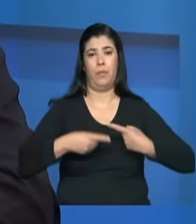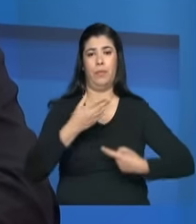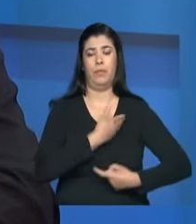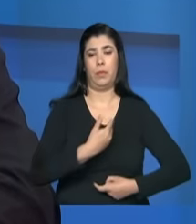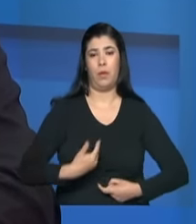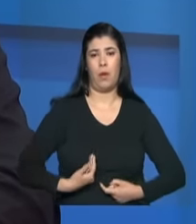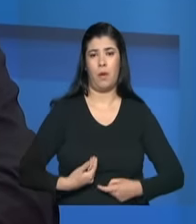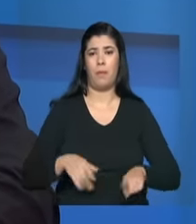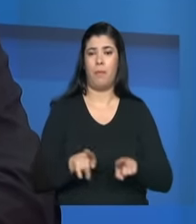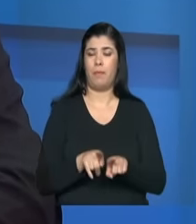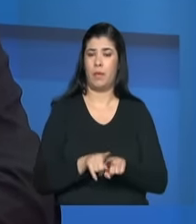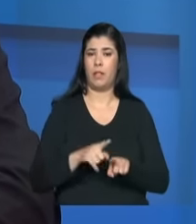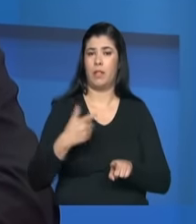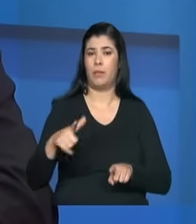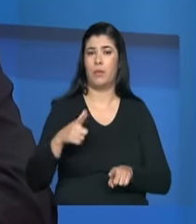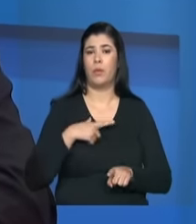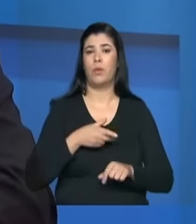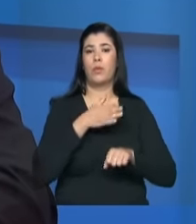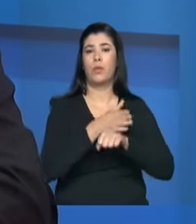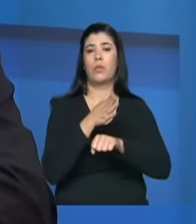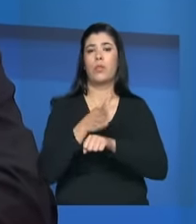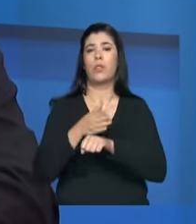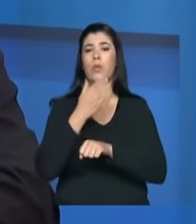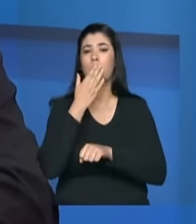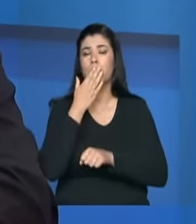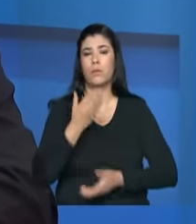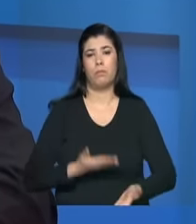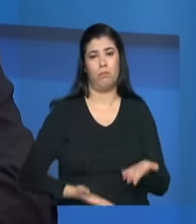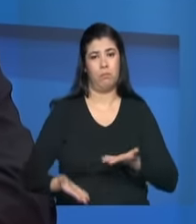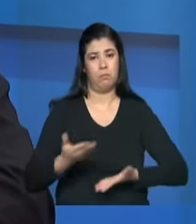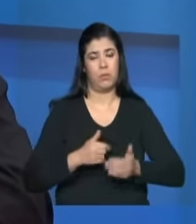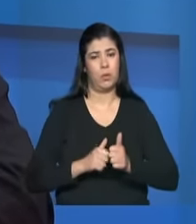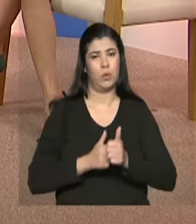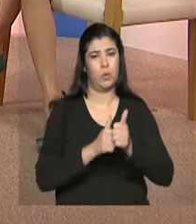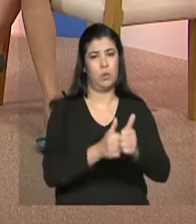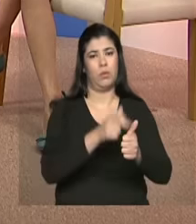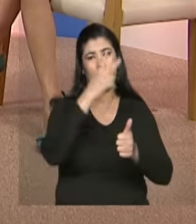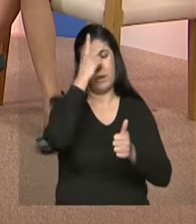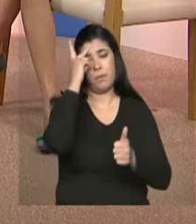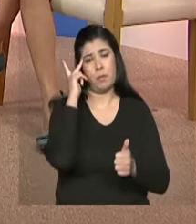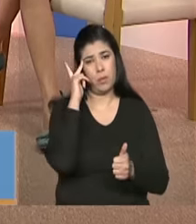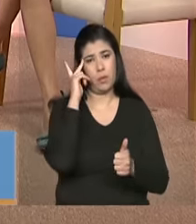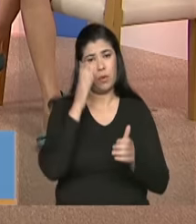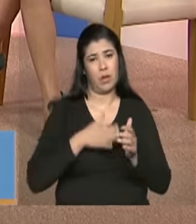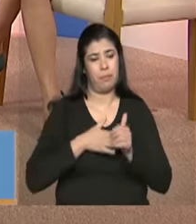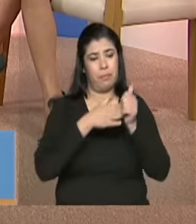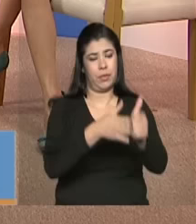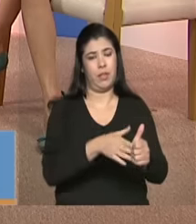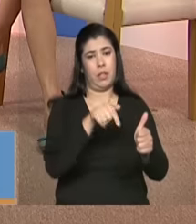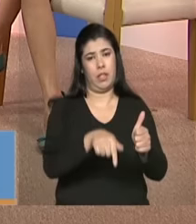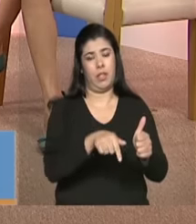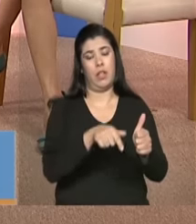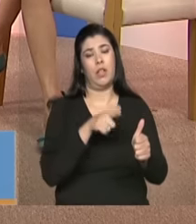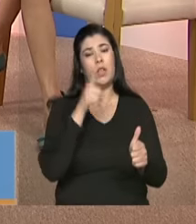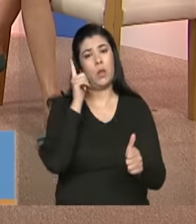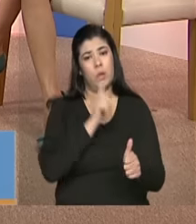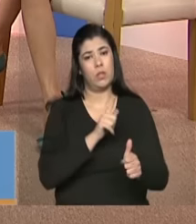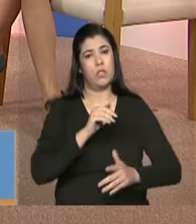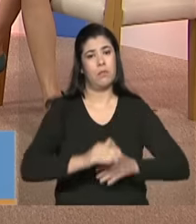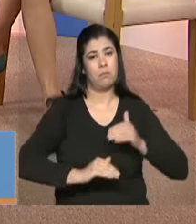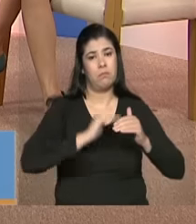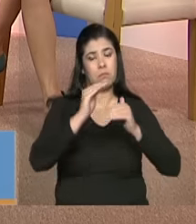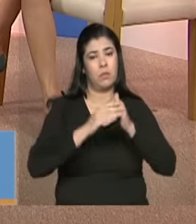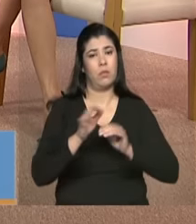mas não só isso, acesso a outros serviços, esse encaminhamento para que essas pessoas tenham possibilidades mesmo de construção de novos